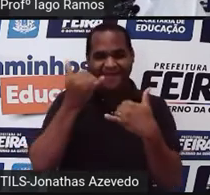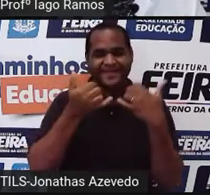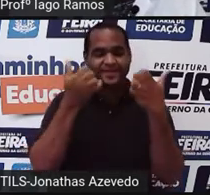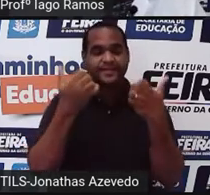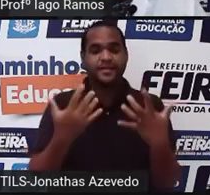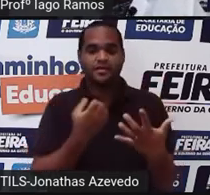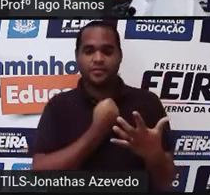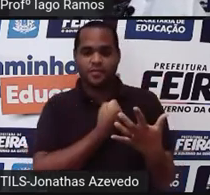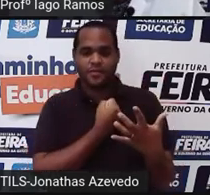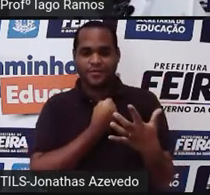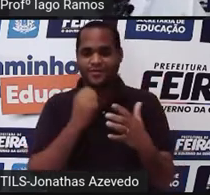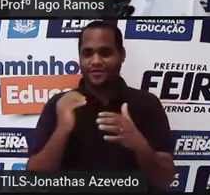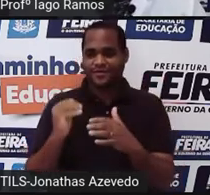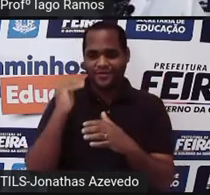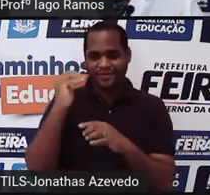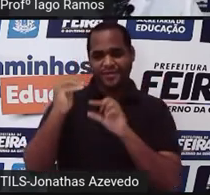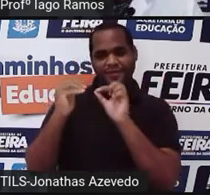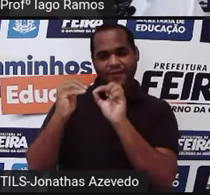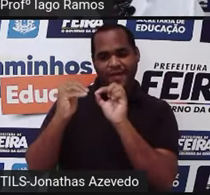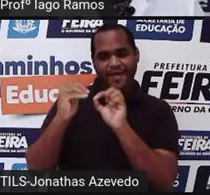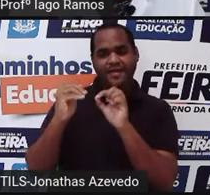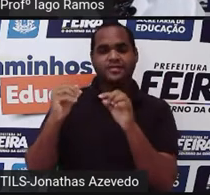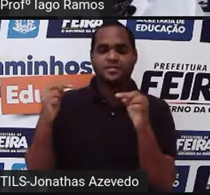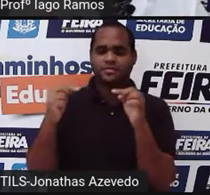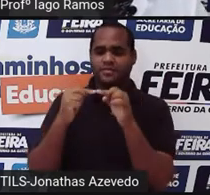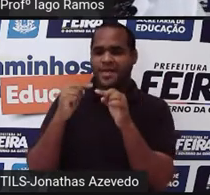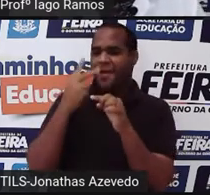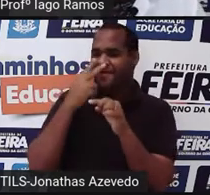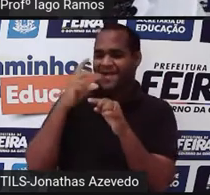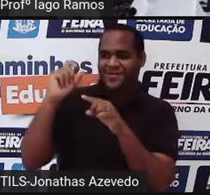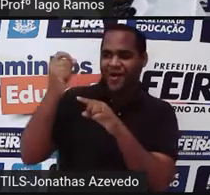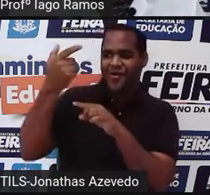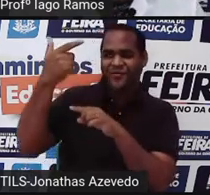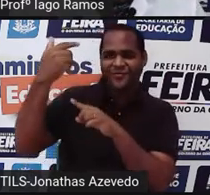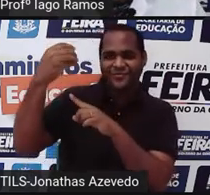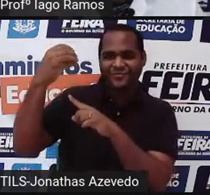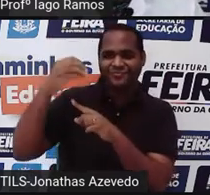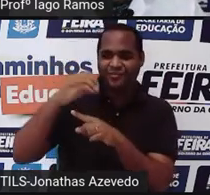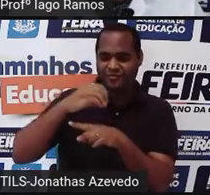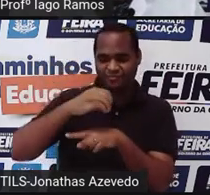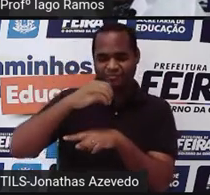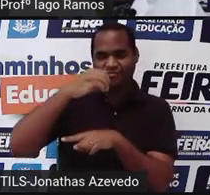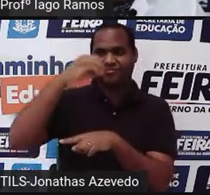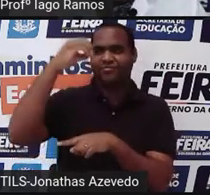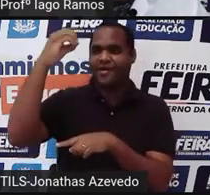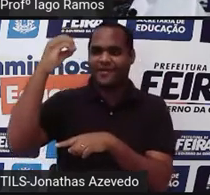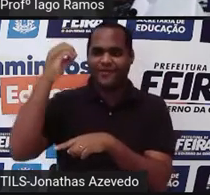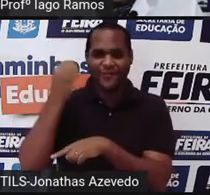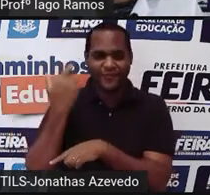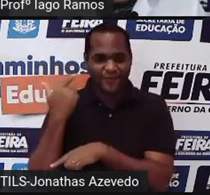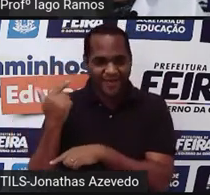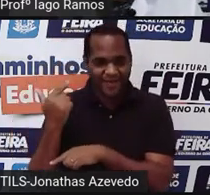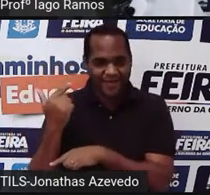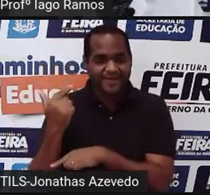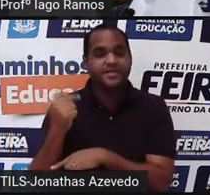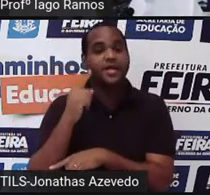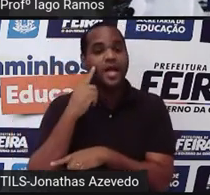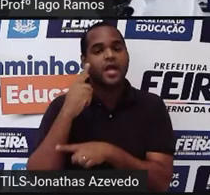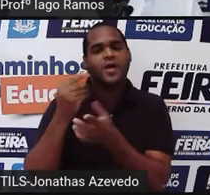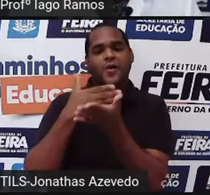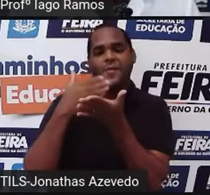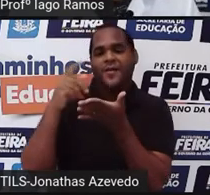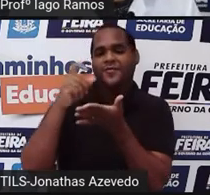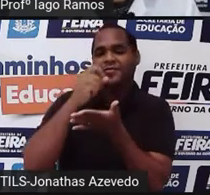que esse numerozinho de cima é um sol que não se põe mais. Um sol que não se põe mais é um